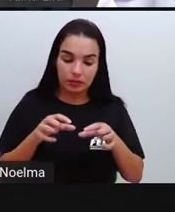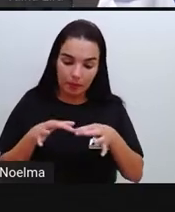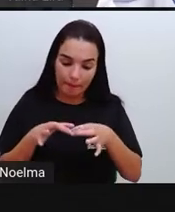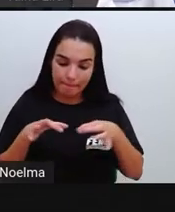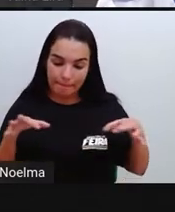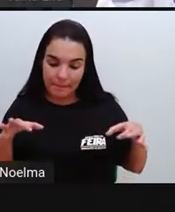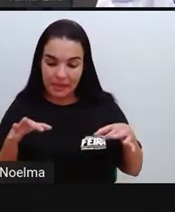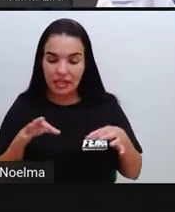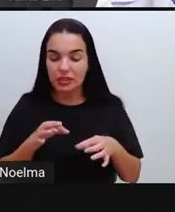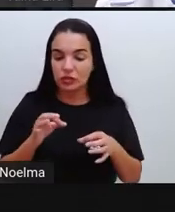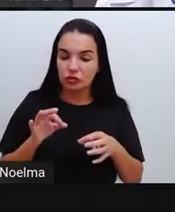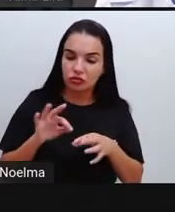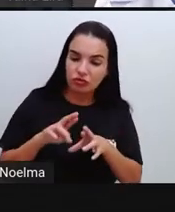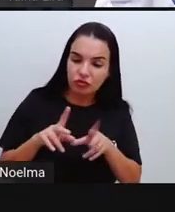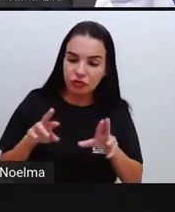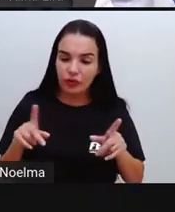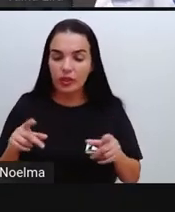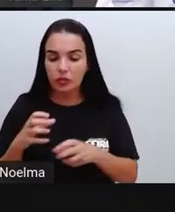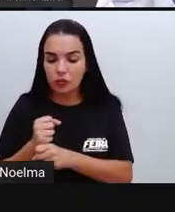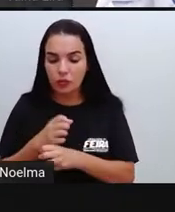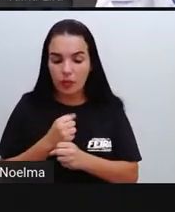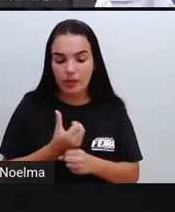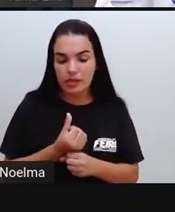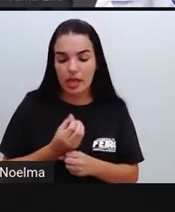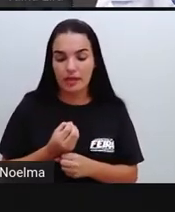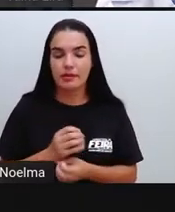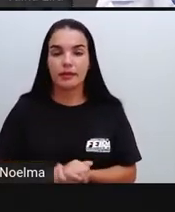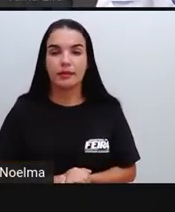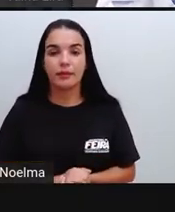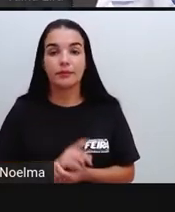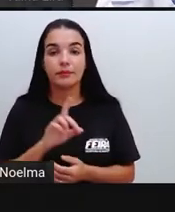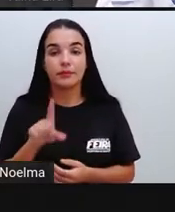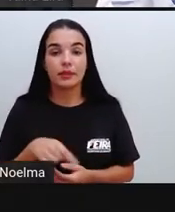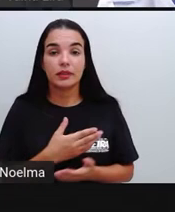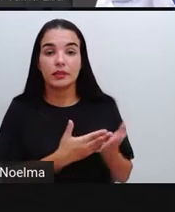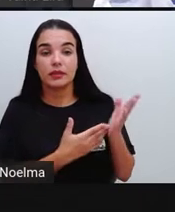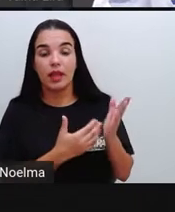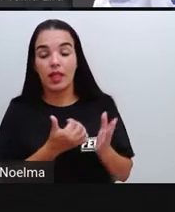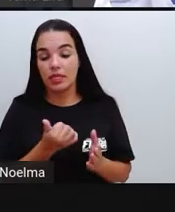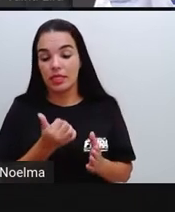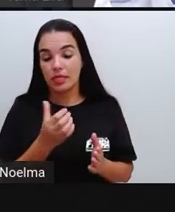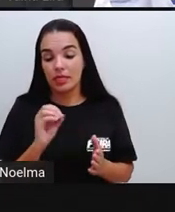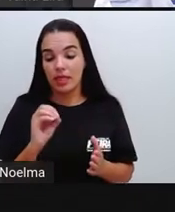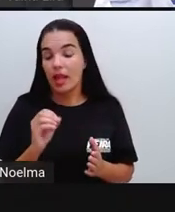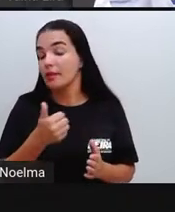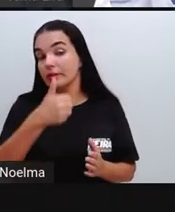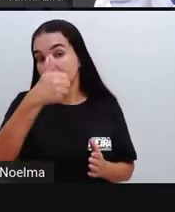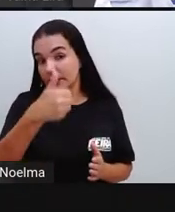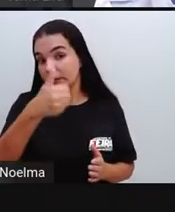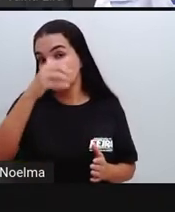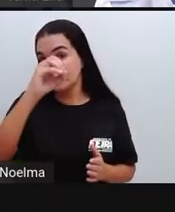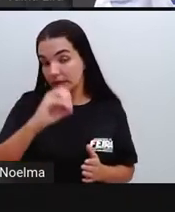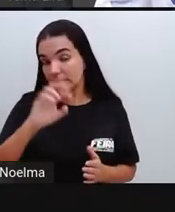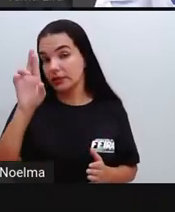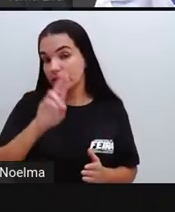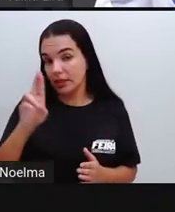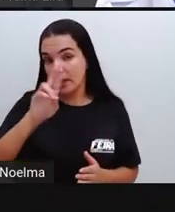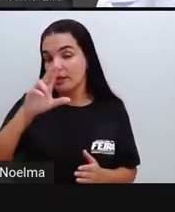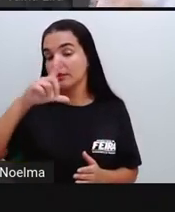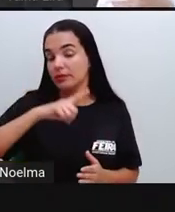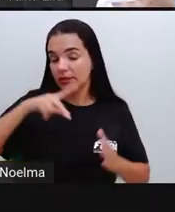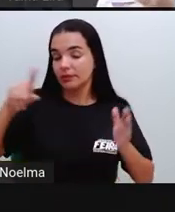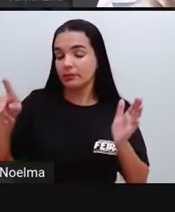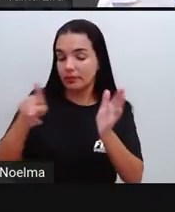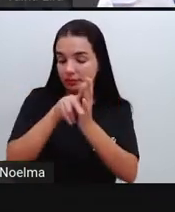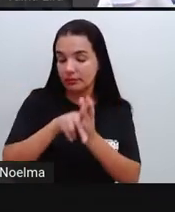junta ali 60 reais. 10 reais, por exemplo, é uma das notas que nós temos aí no